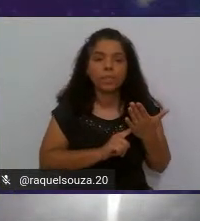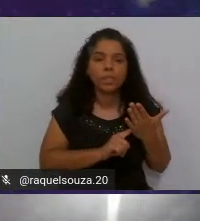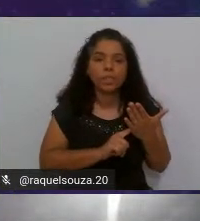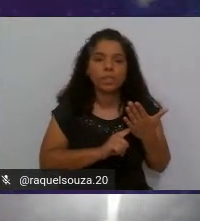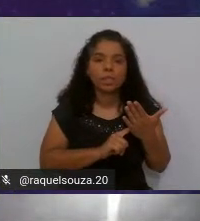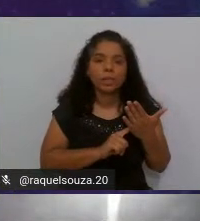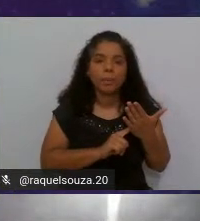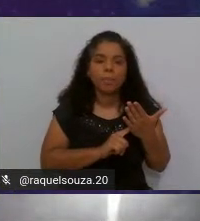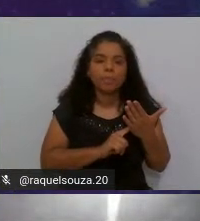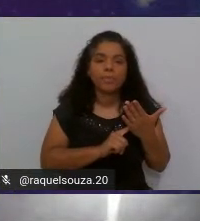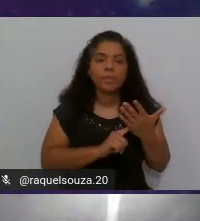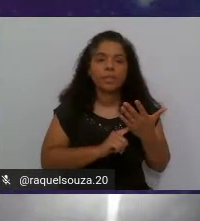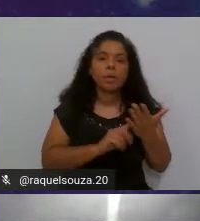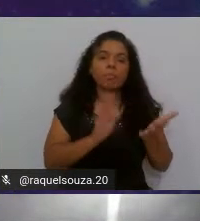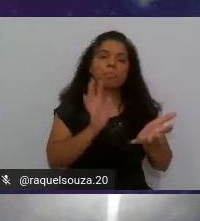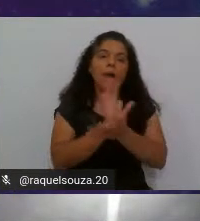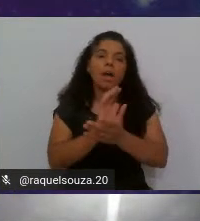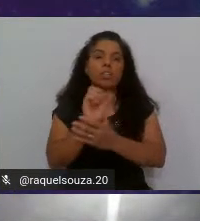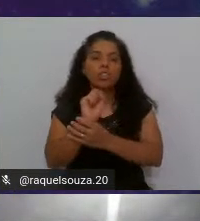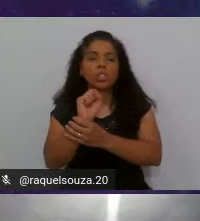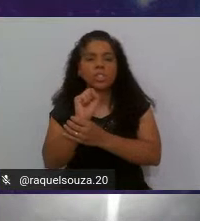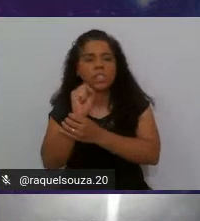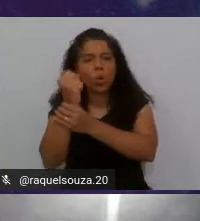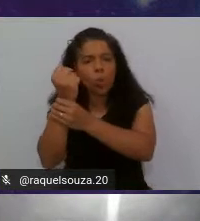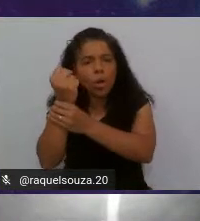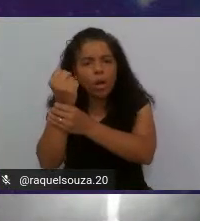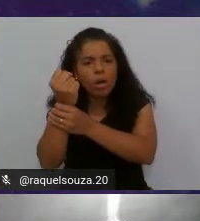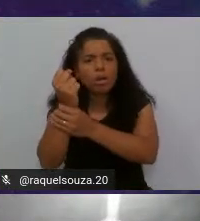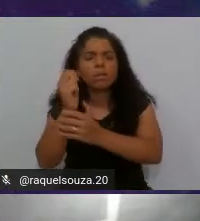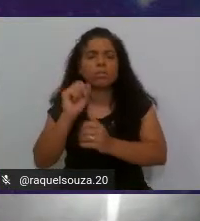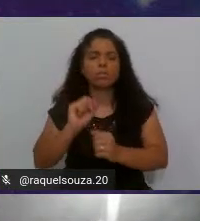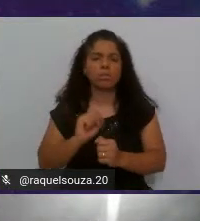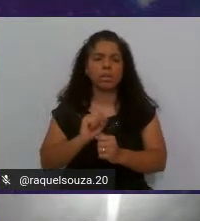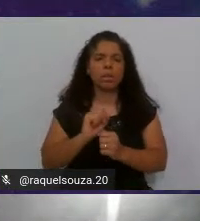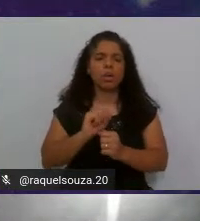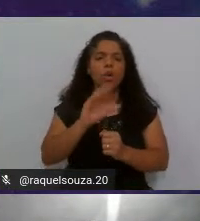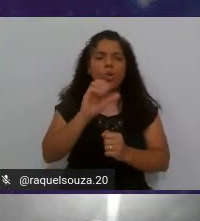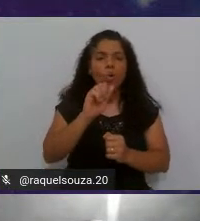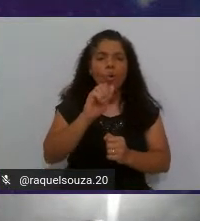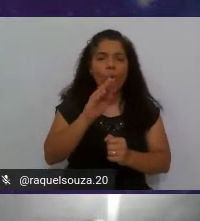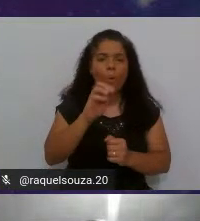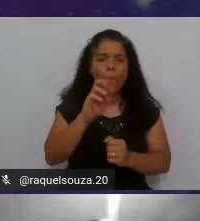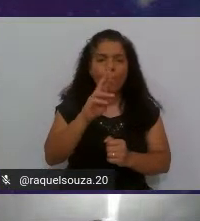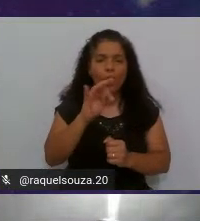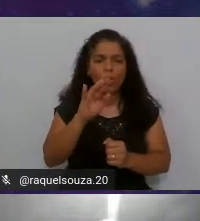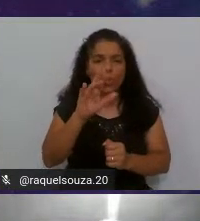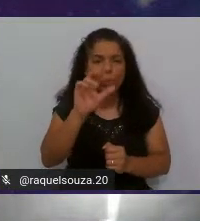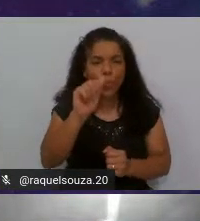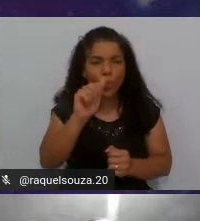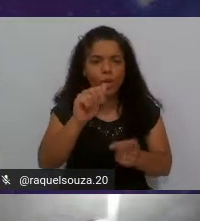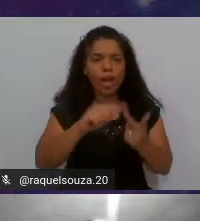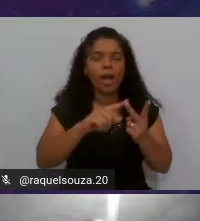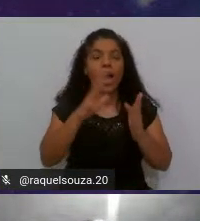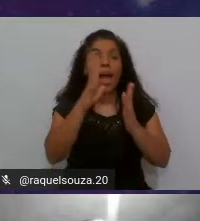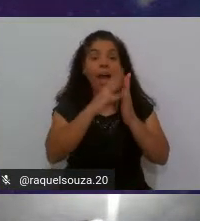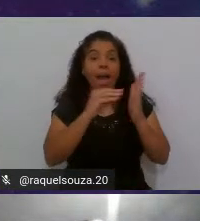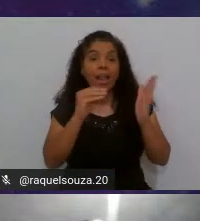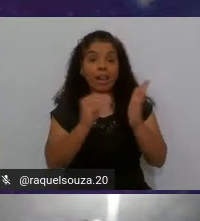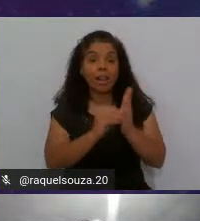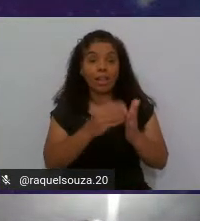parte de segurança cobertura a linguagem aqui